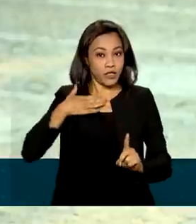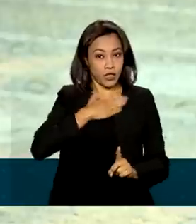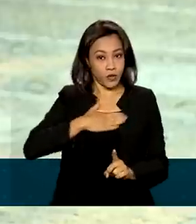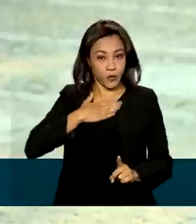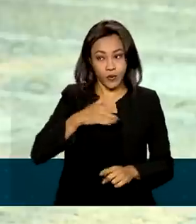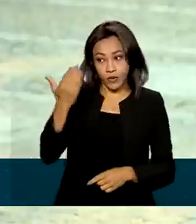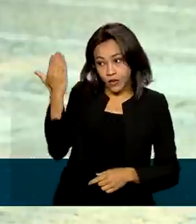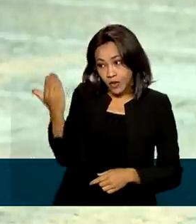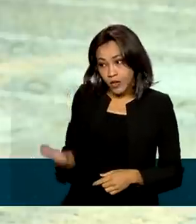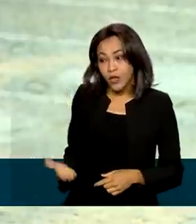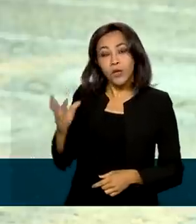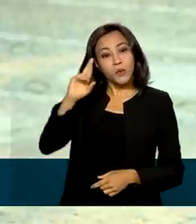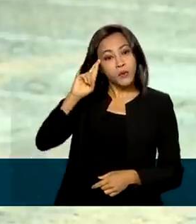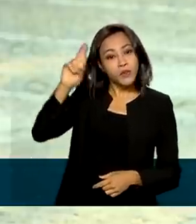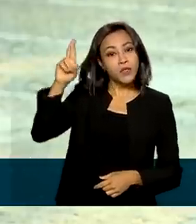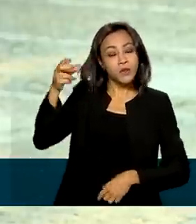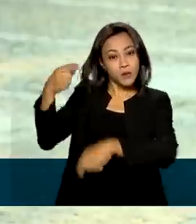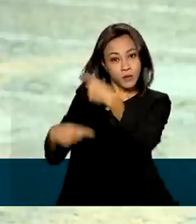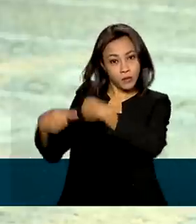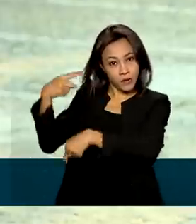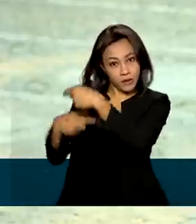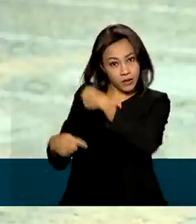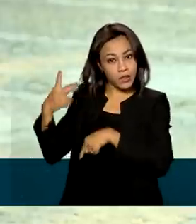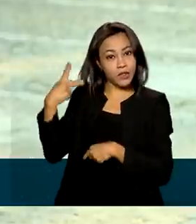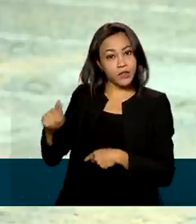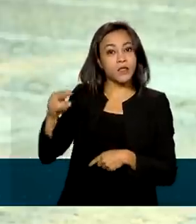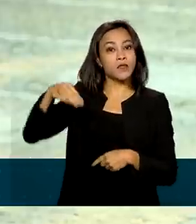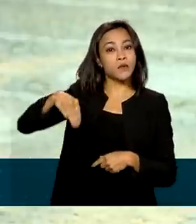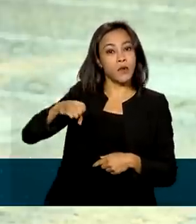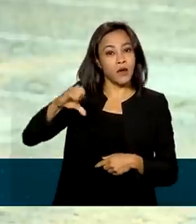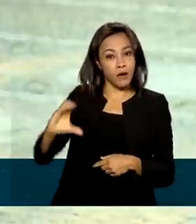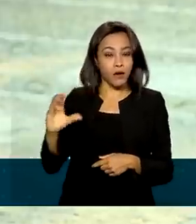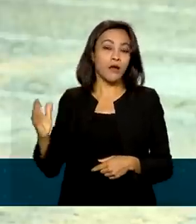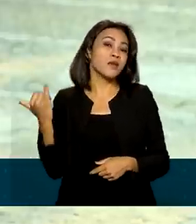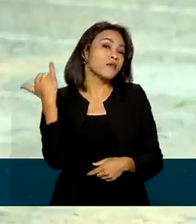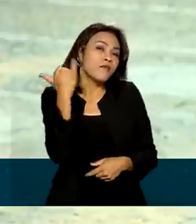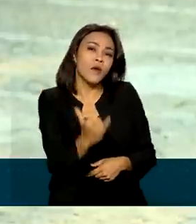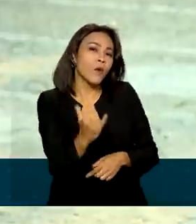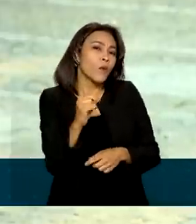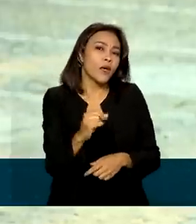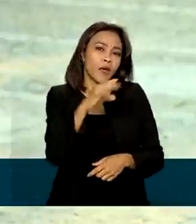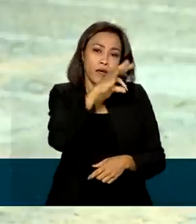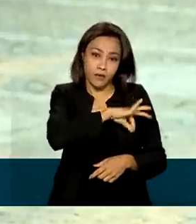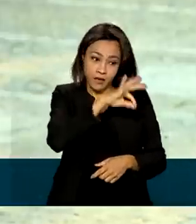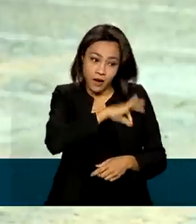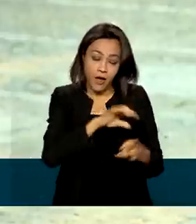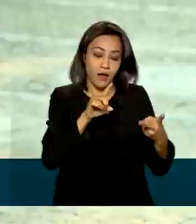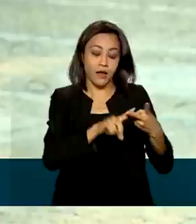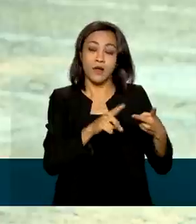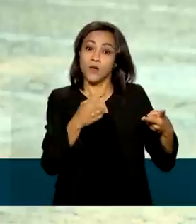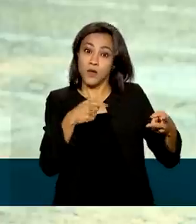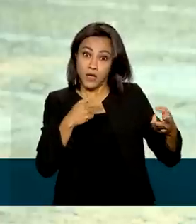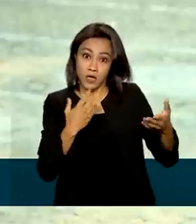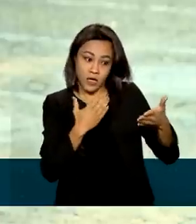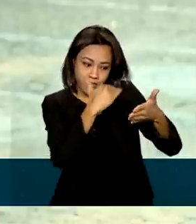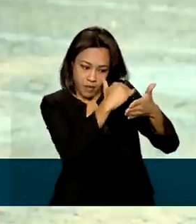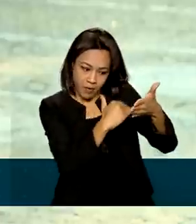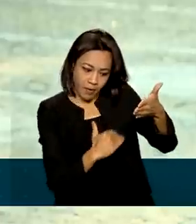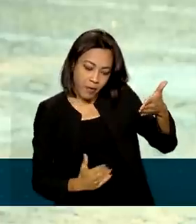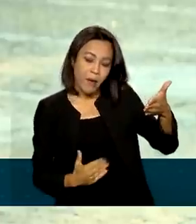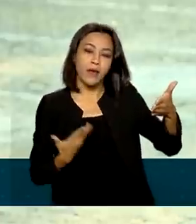políticas do Programa de Educação Superior do MEC informou que a renda familiar e a classificação no Enem